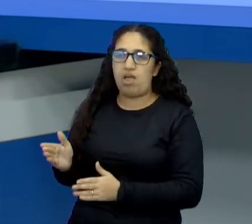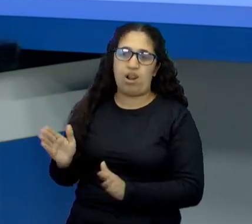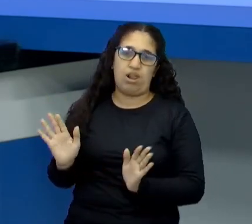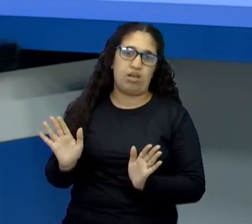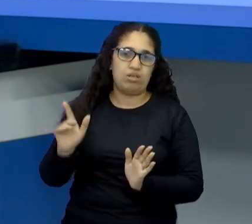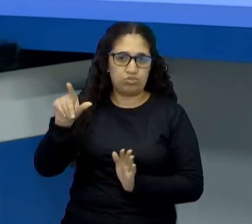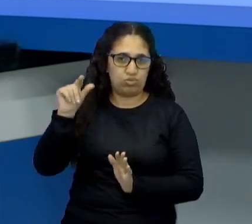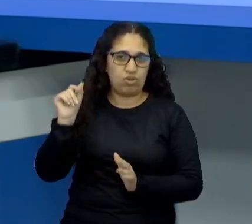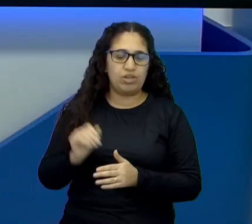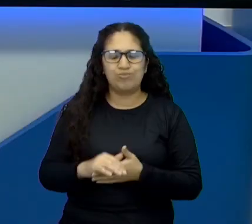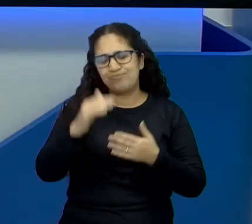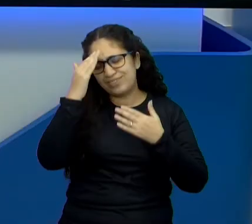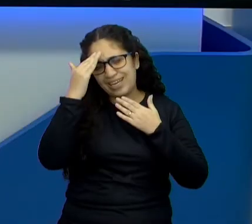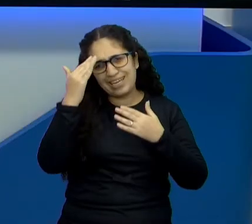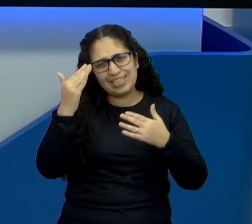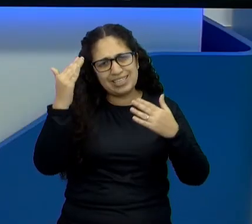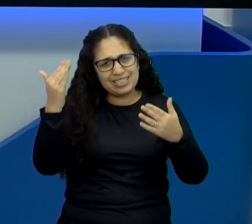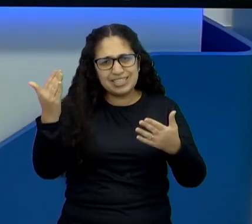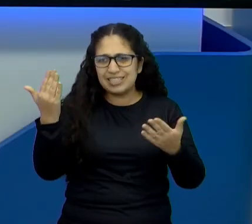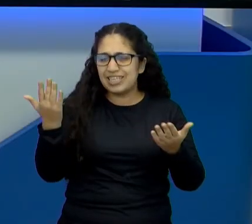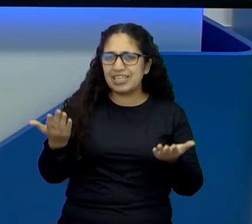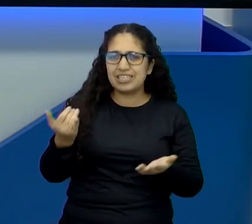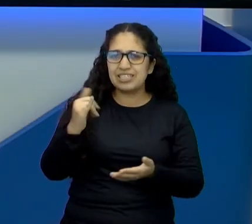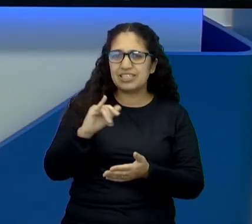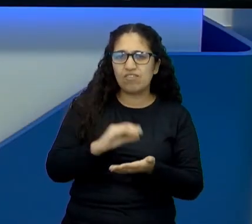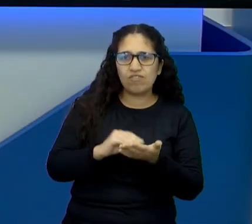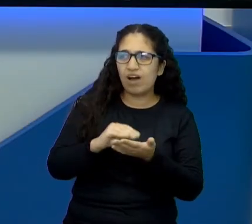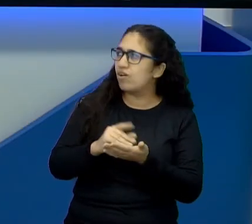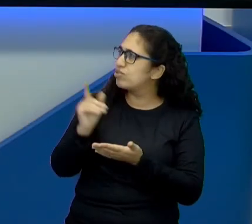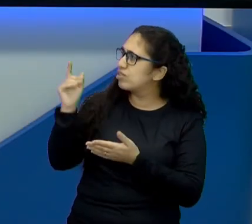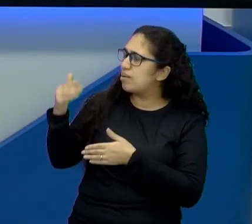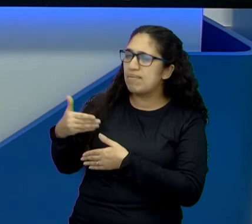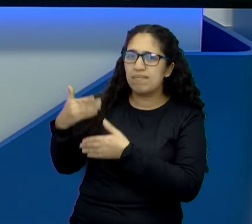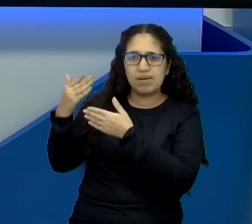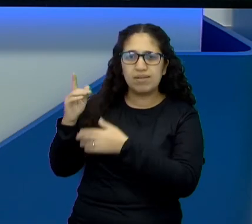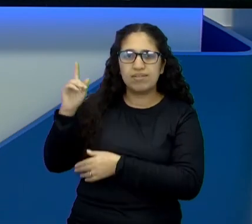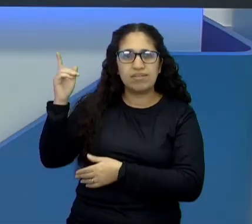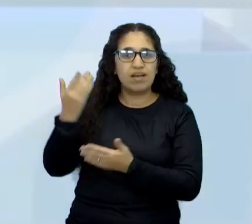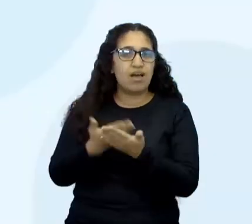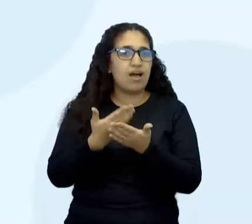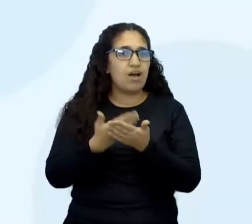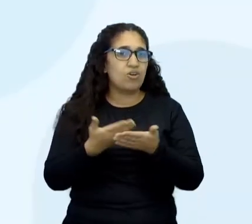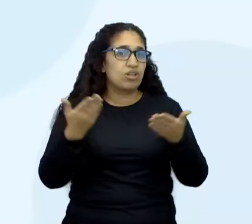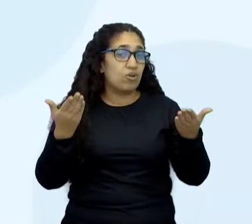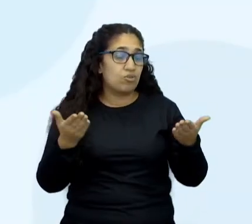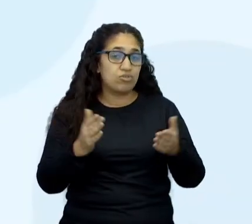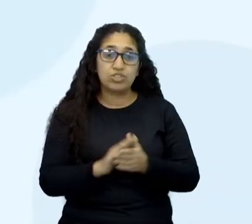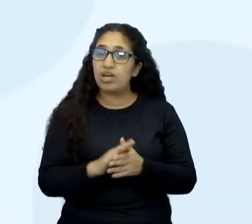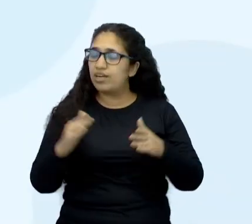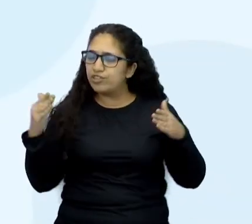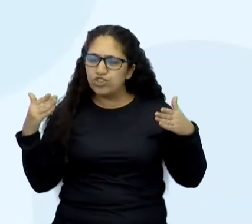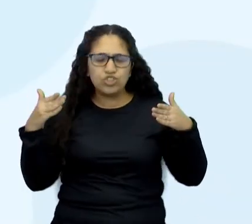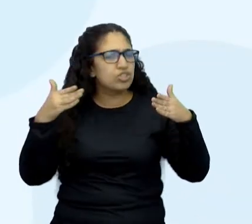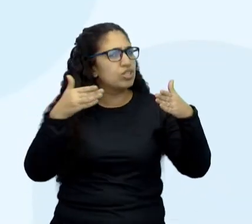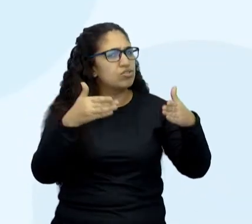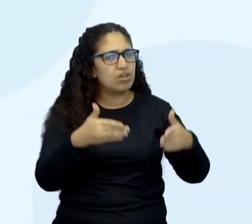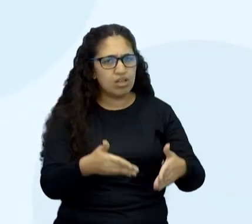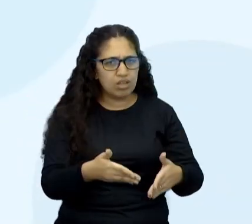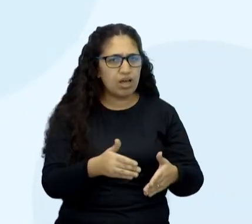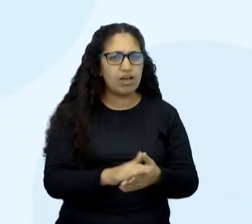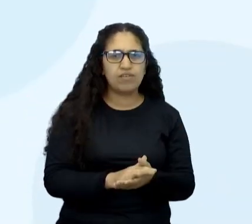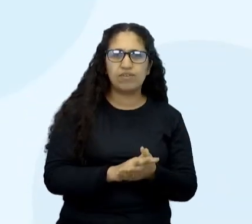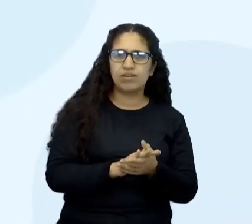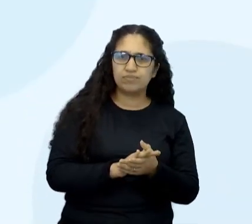E eu queria muito agradecer, deixa eu só ver se falta alguma coisa nos PPTs. Então a aula hoje foi direcionada toda aí ao